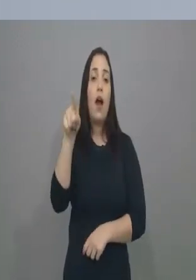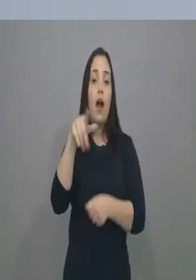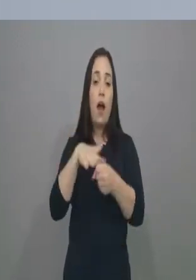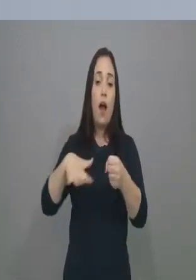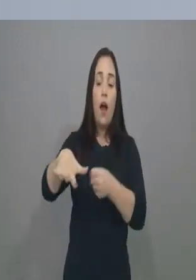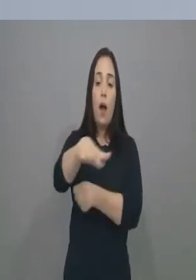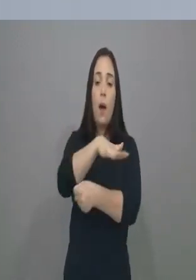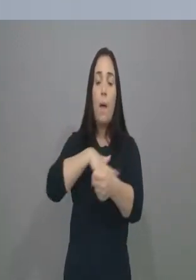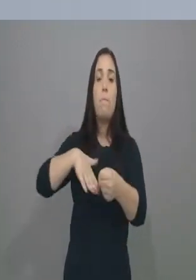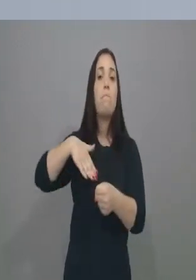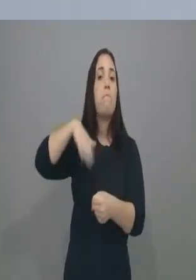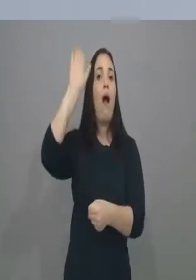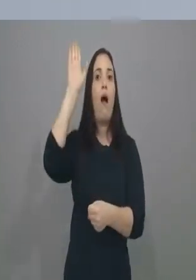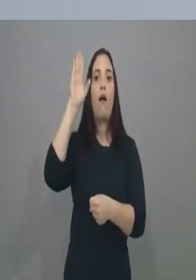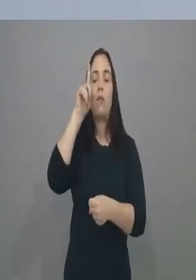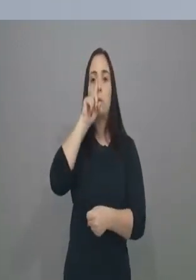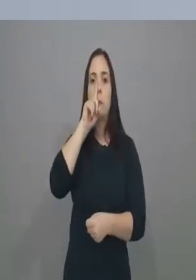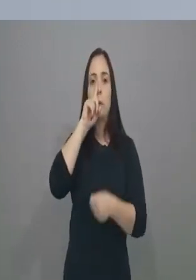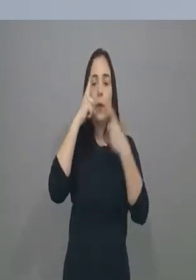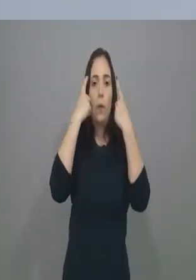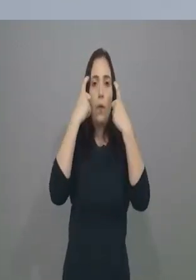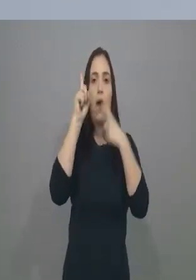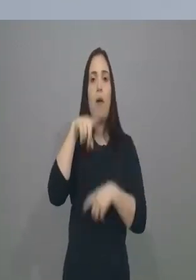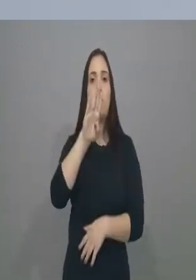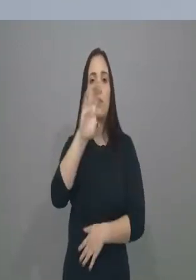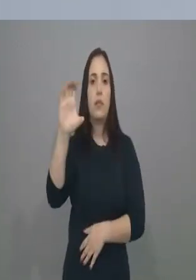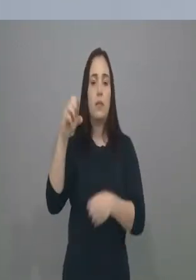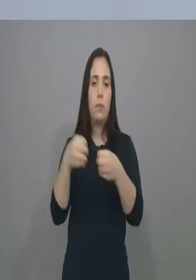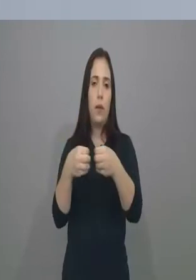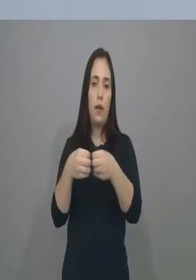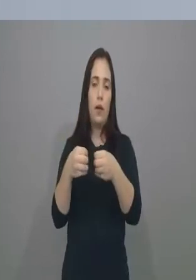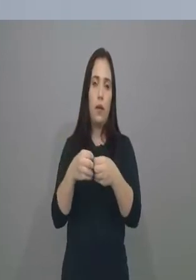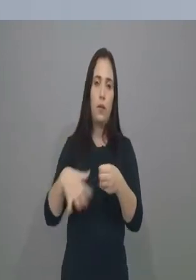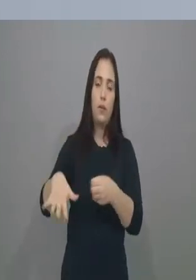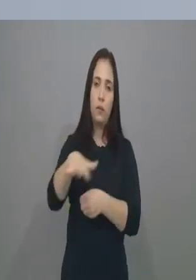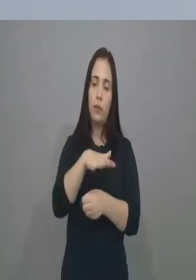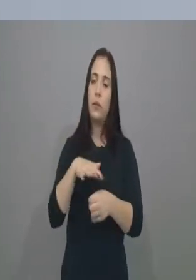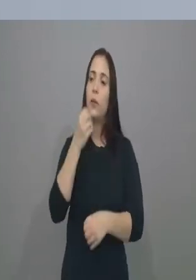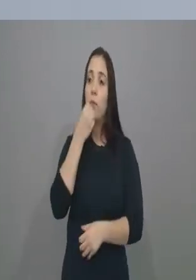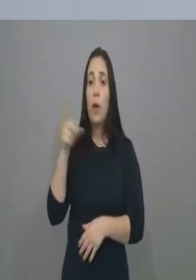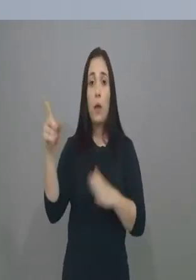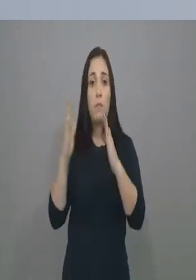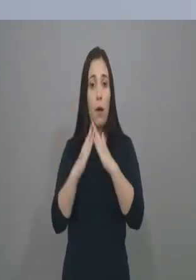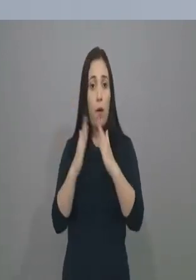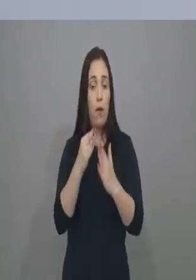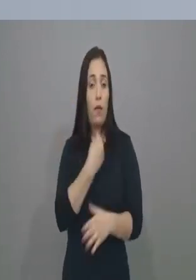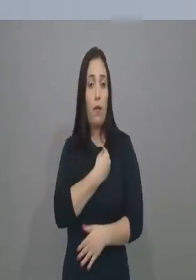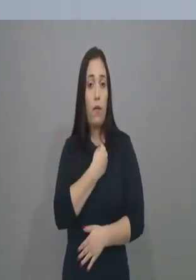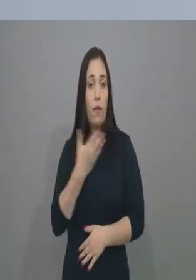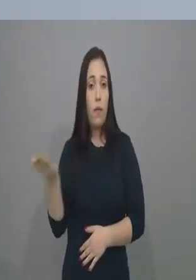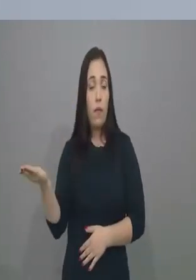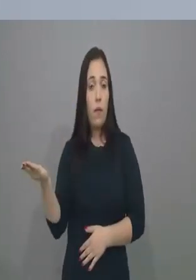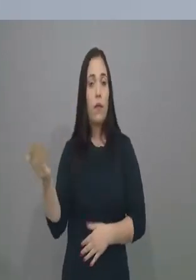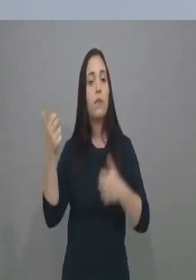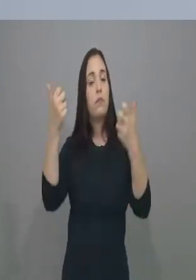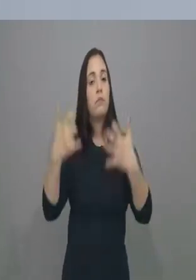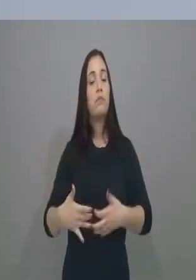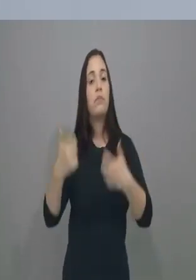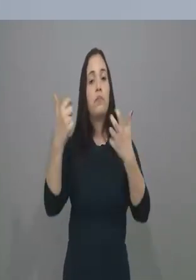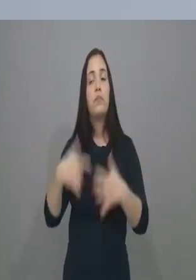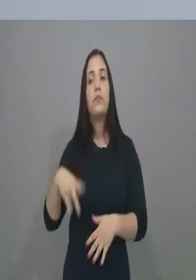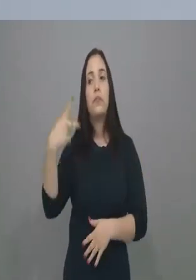num dos bairros mais violentos de Fortaleza, que é a Barra do Ceará. E o deputado mora ainda lá, nunca saiu de lá, não.